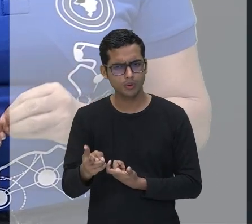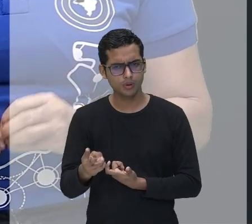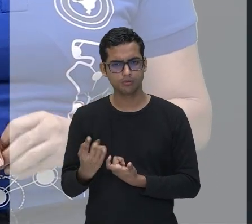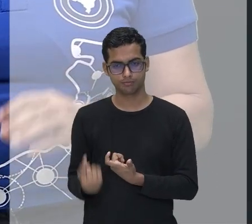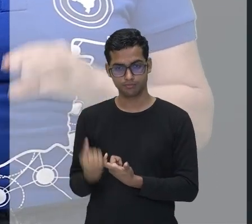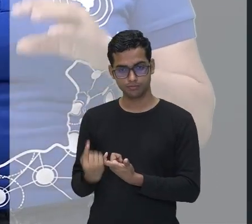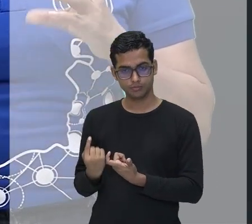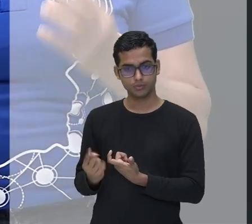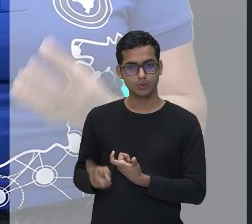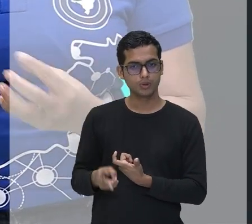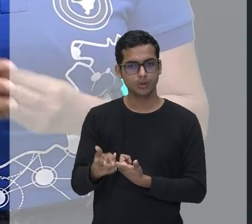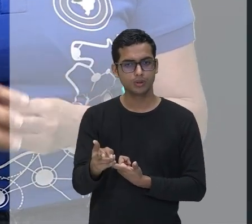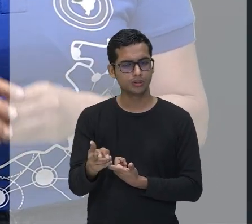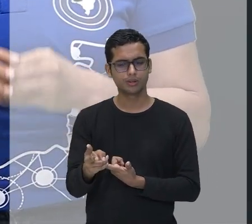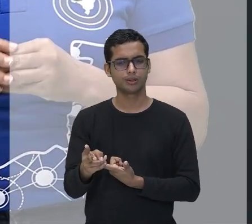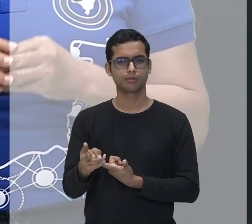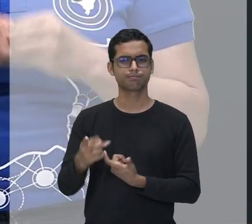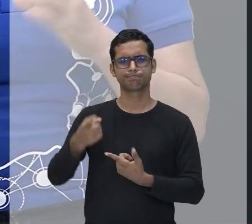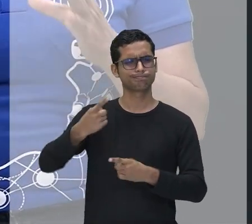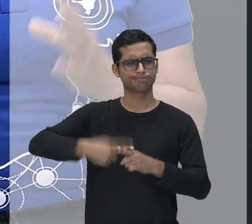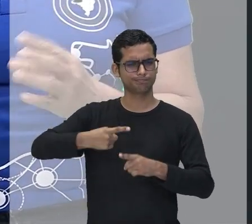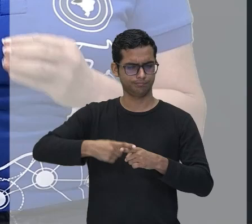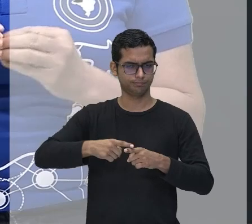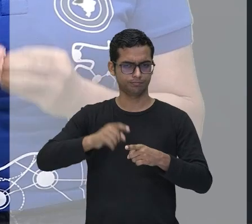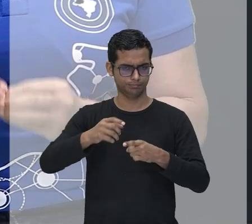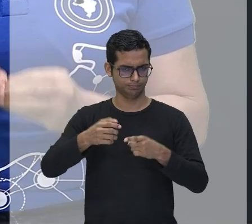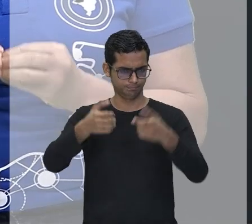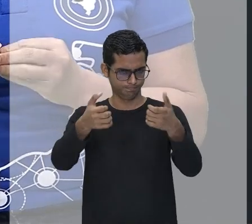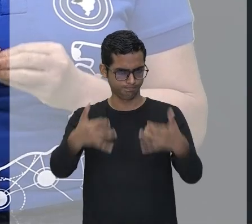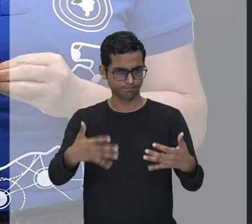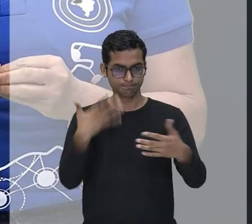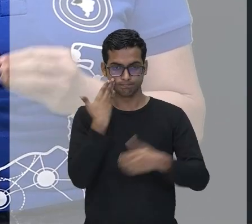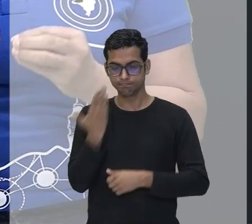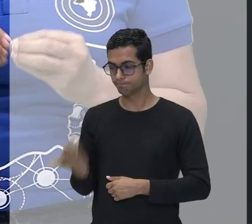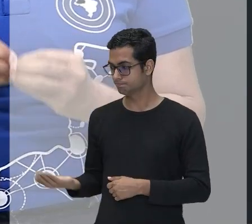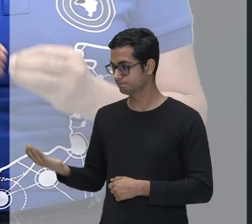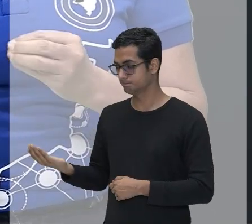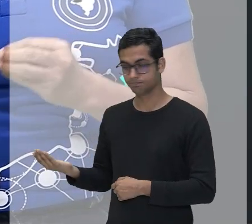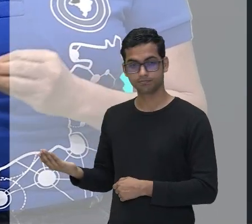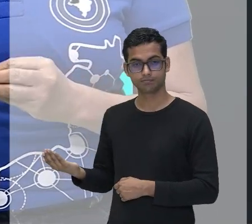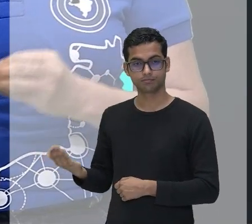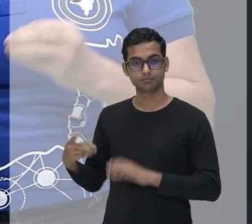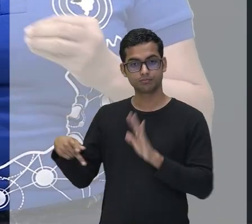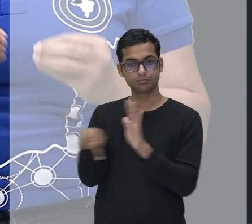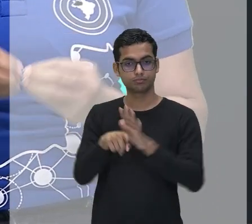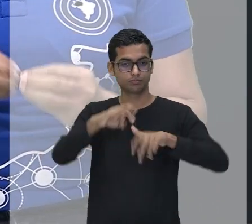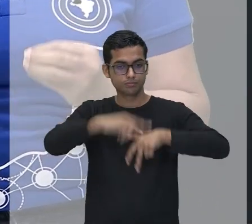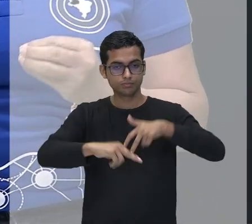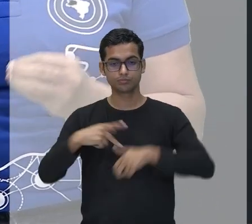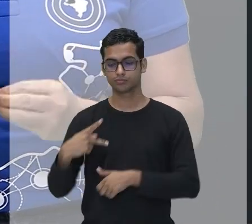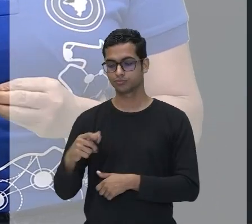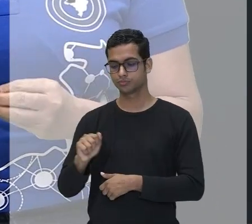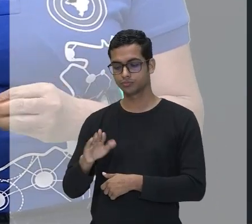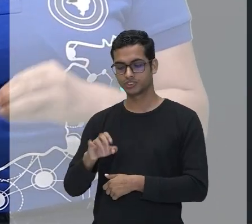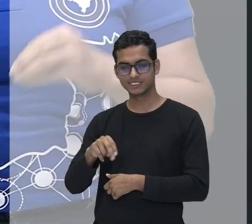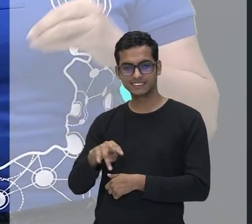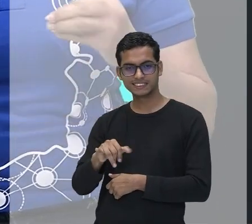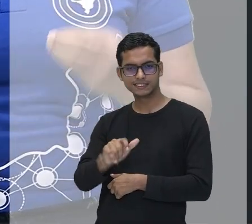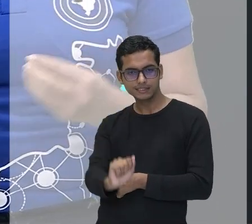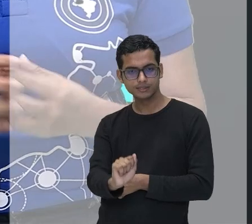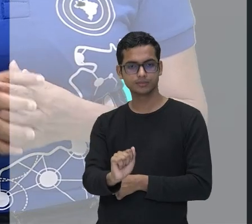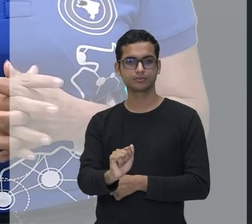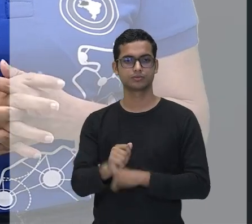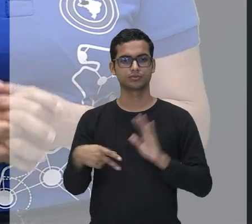eles têm, eles pertencem ao mesmo gênero, a paciência, a coragem.